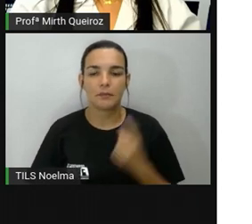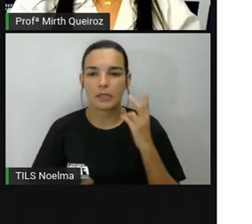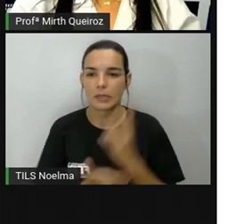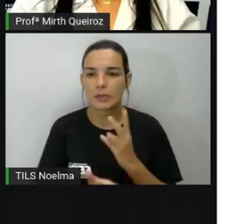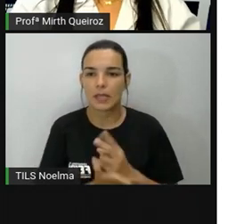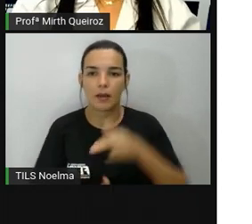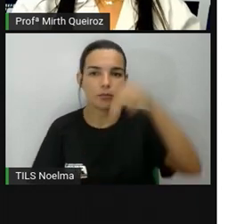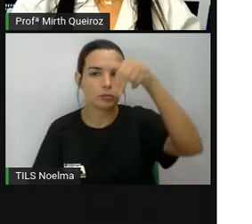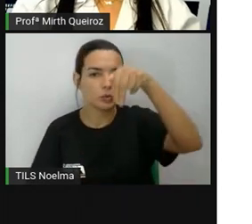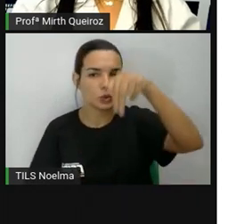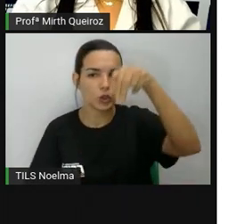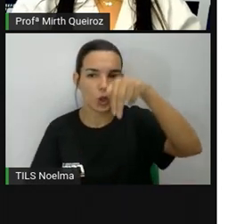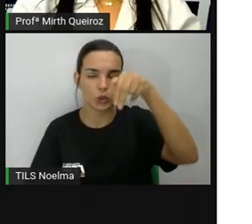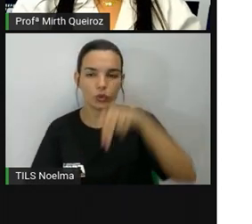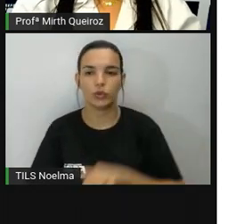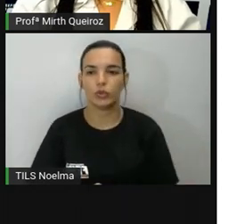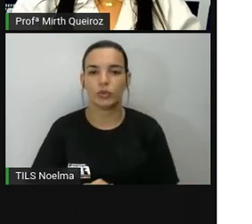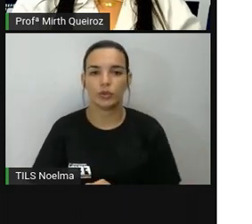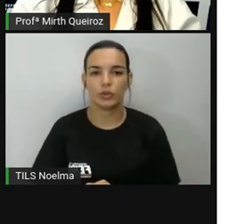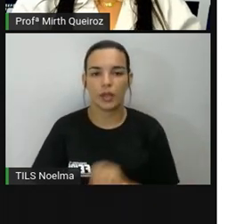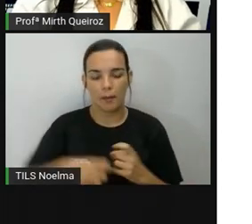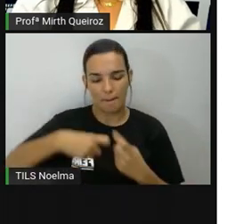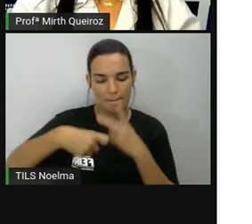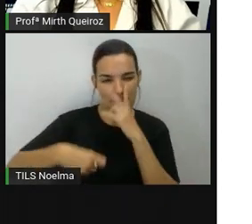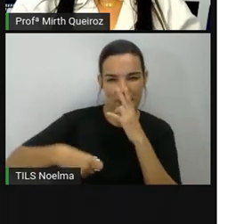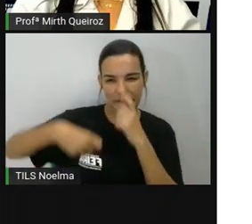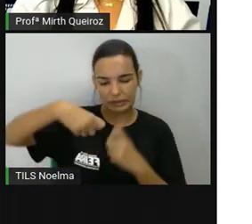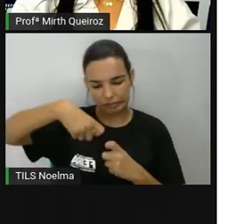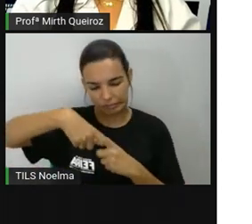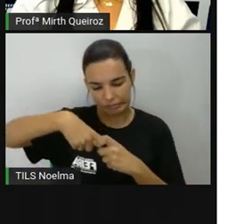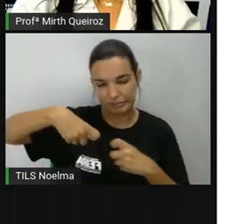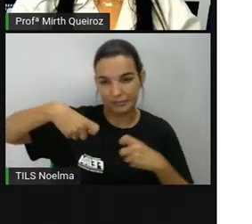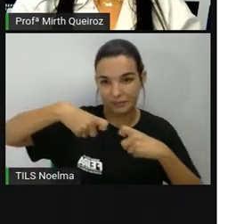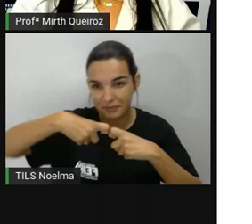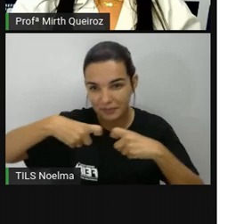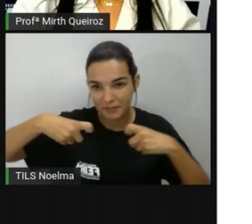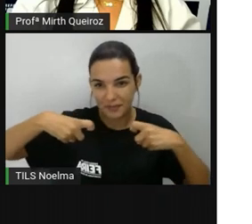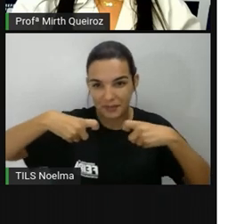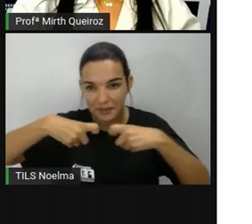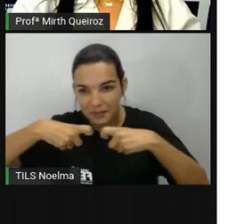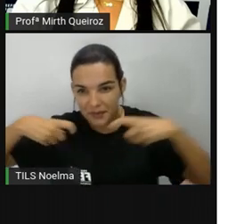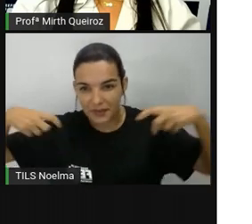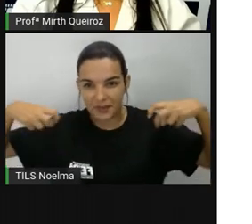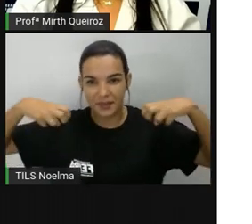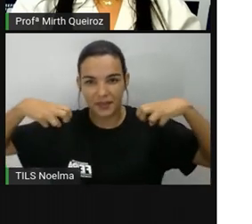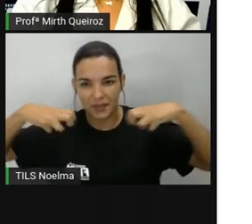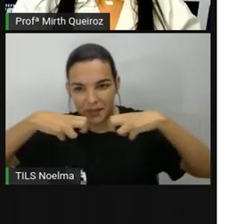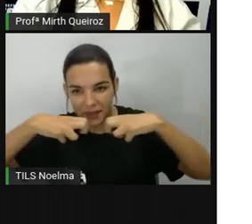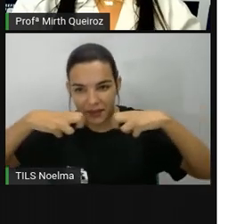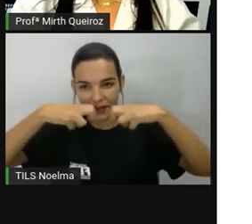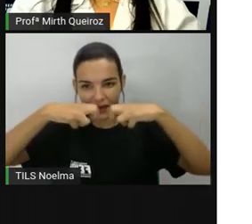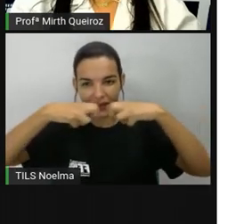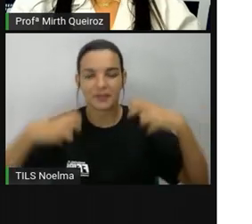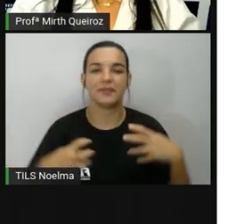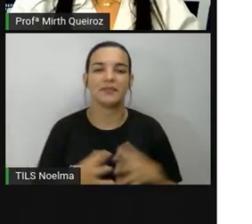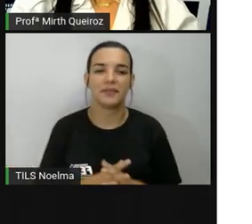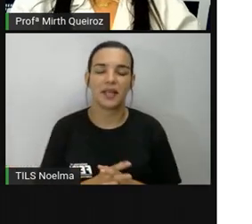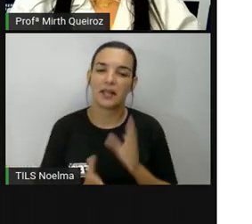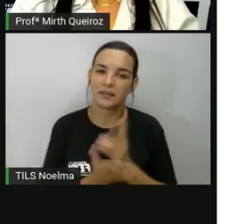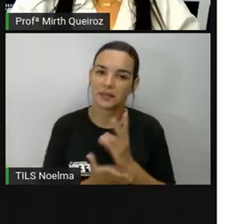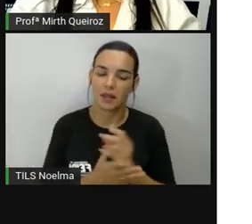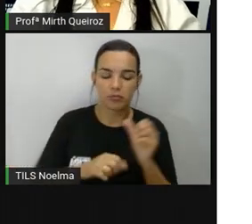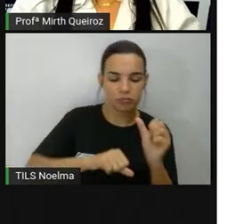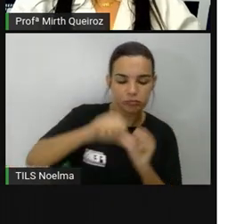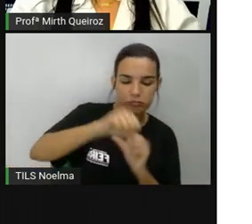está a questão, como se fosse um ímã, né? O magnetismo vai seguir aí sempre a norte. E conforme iriam se